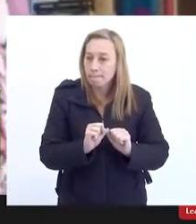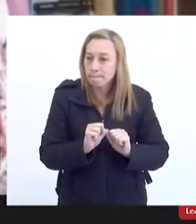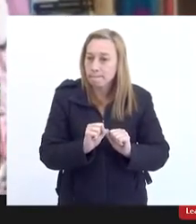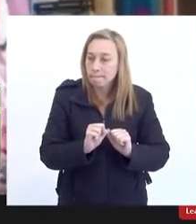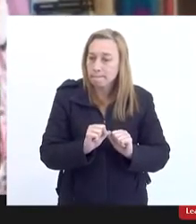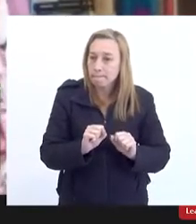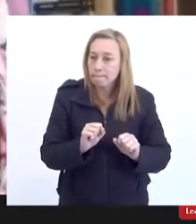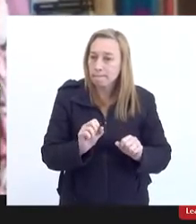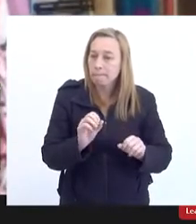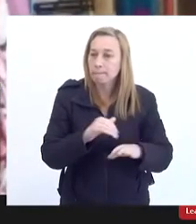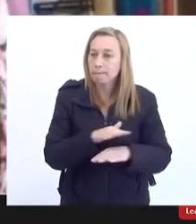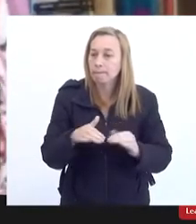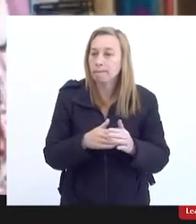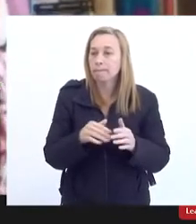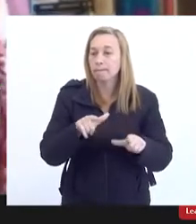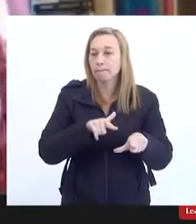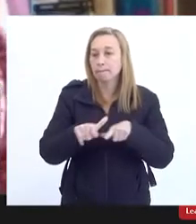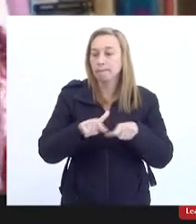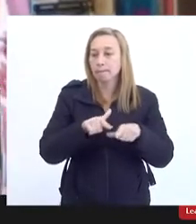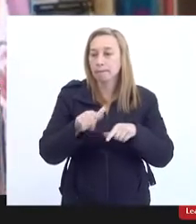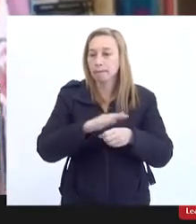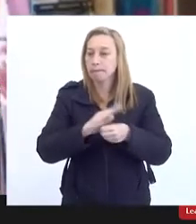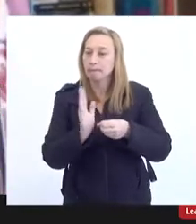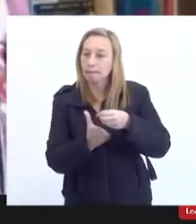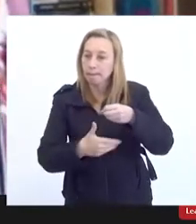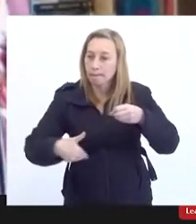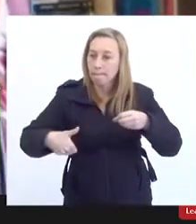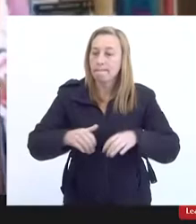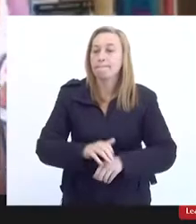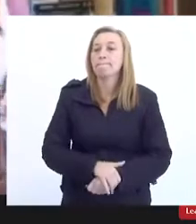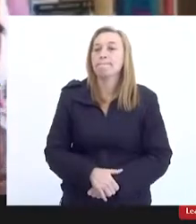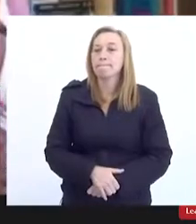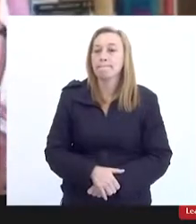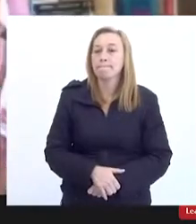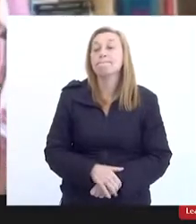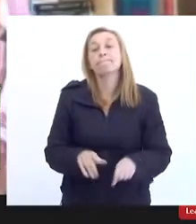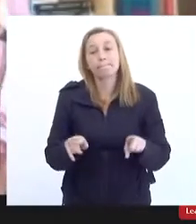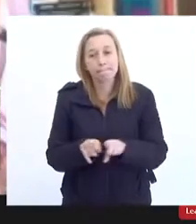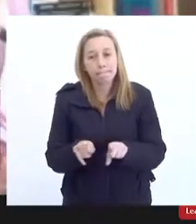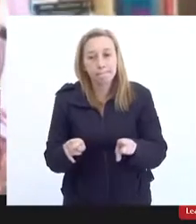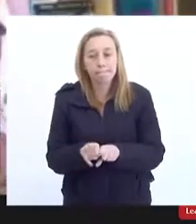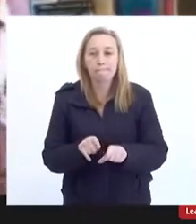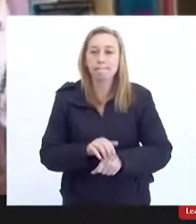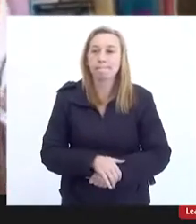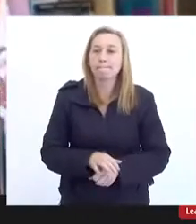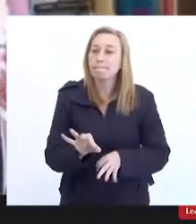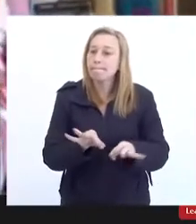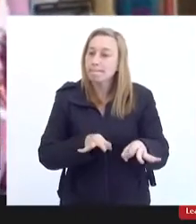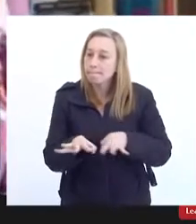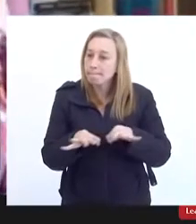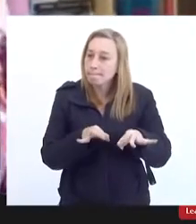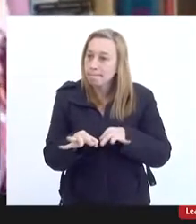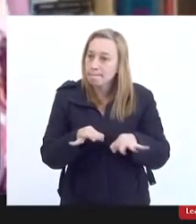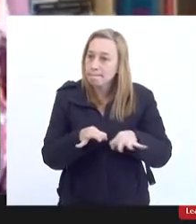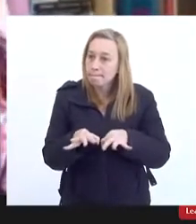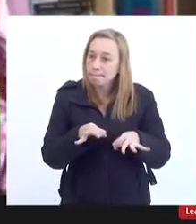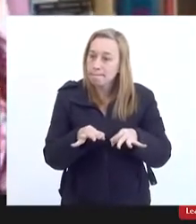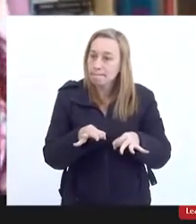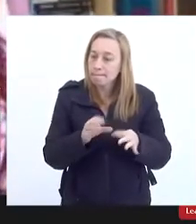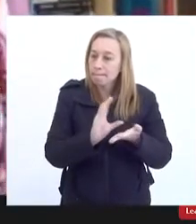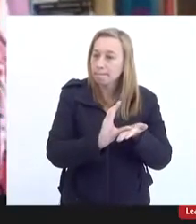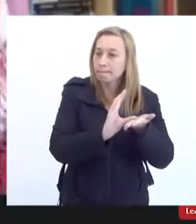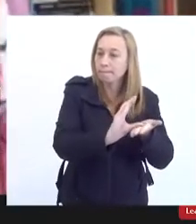serviço de saneamento, que é o SAI, e também se organizar para obter os recursos